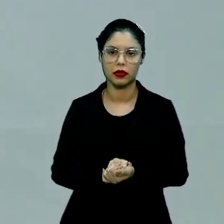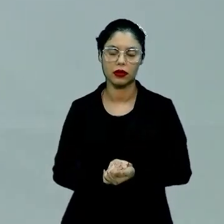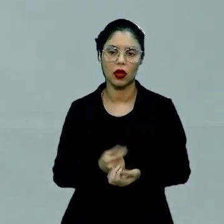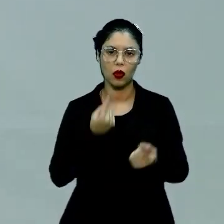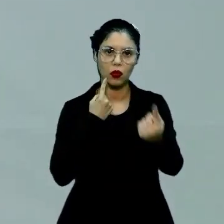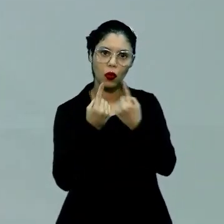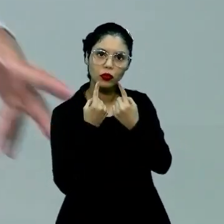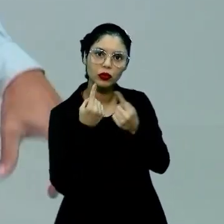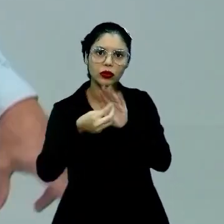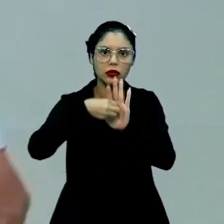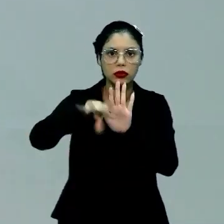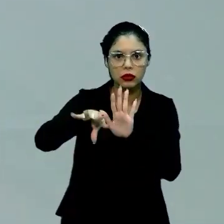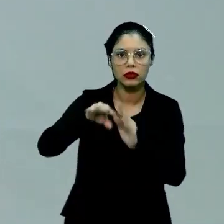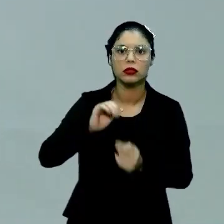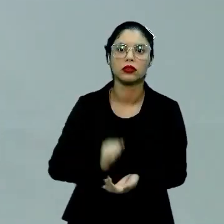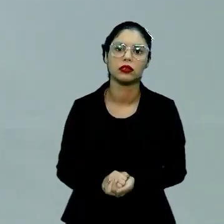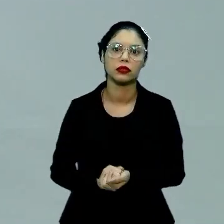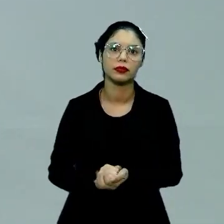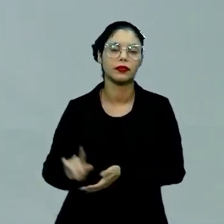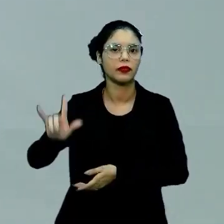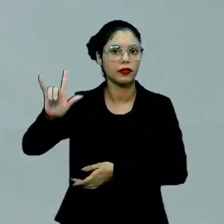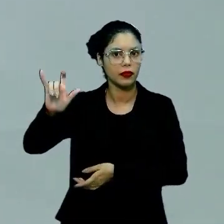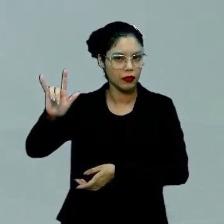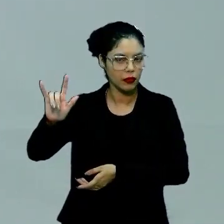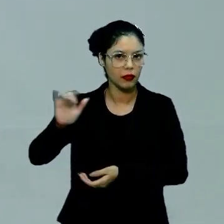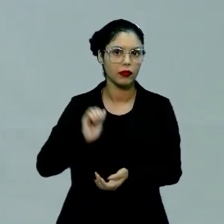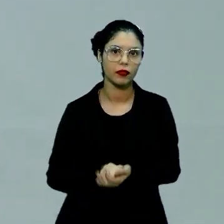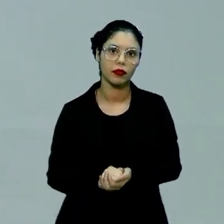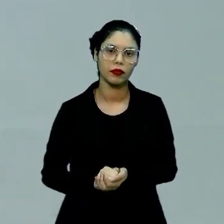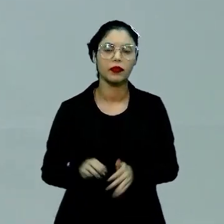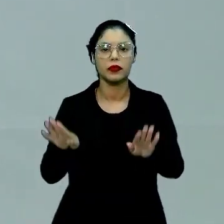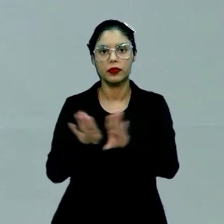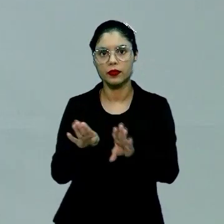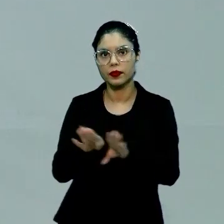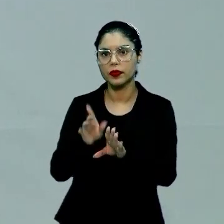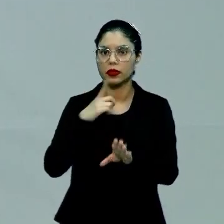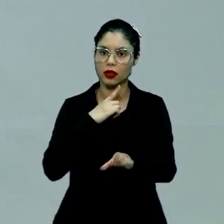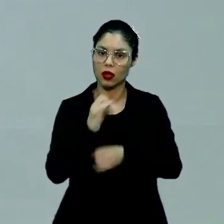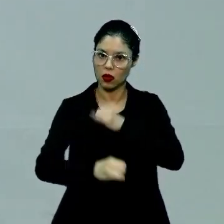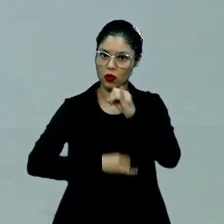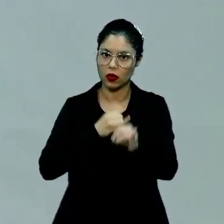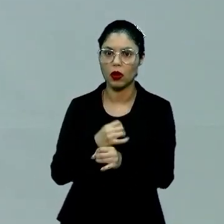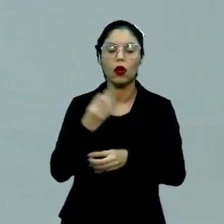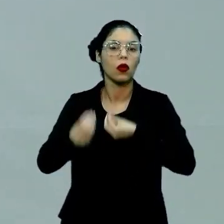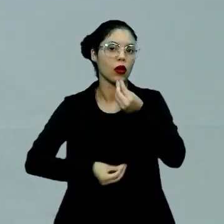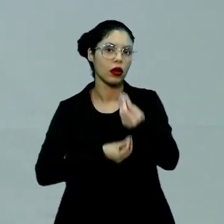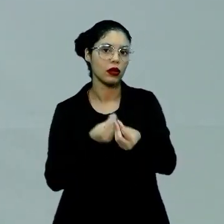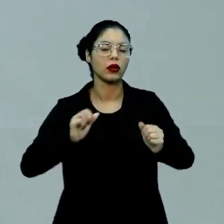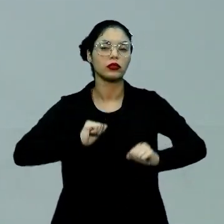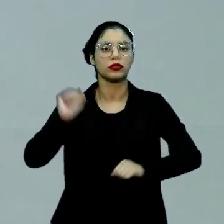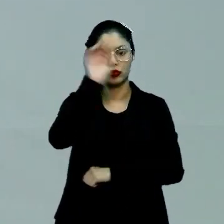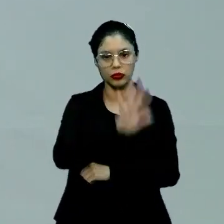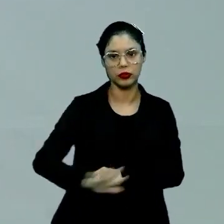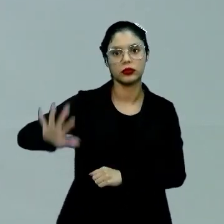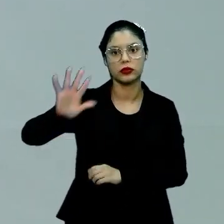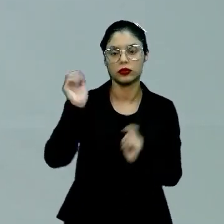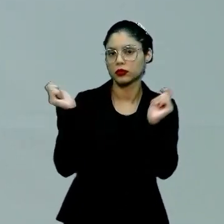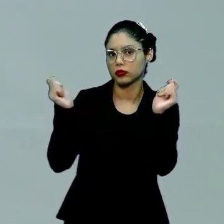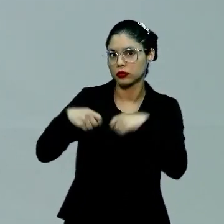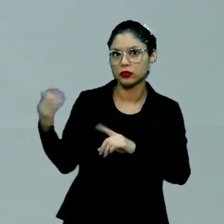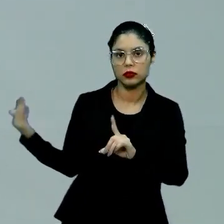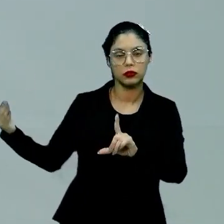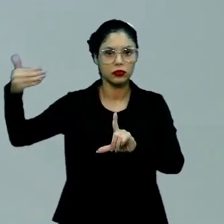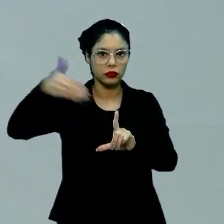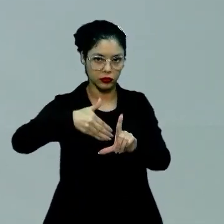comunicação, Instagram, TikTok, me possibilita a internet como uma plataforma geral, me possibilita o